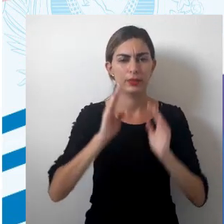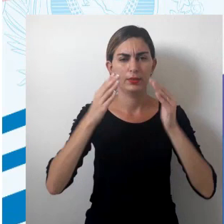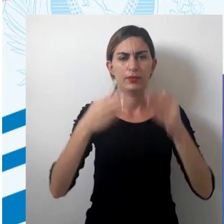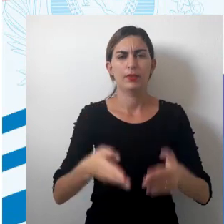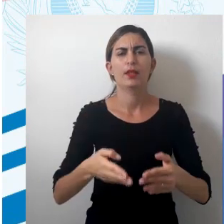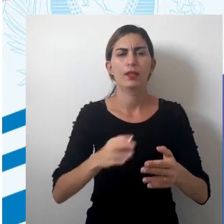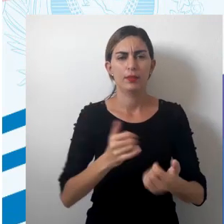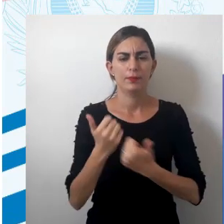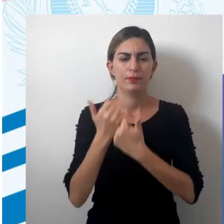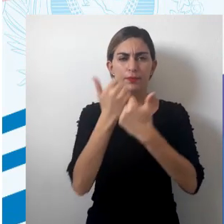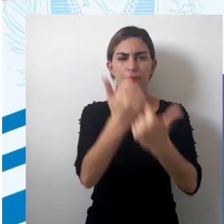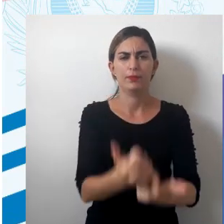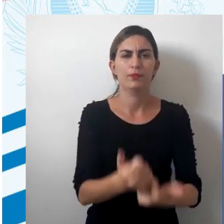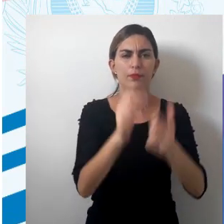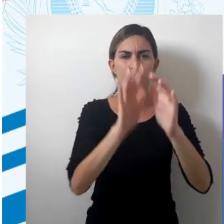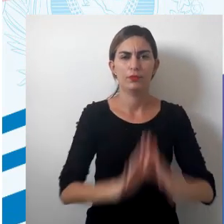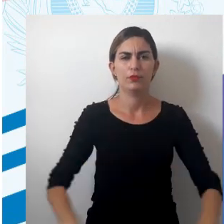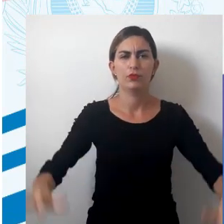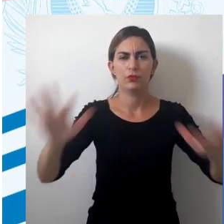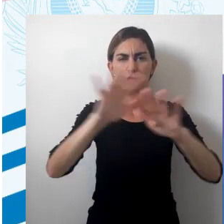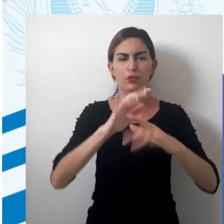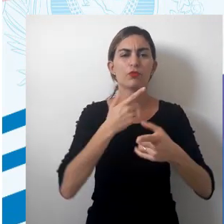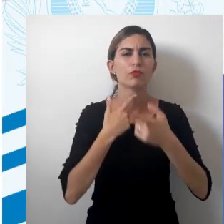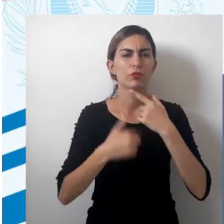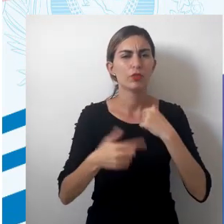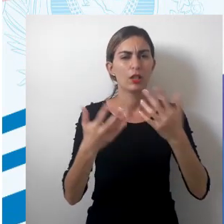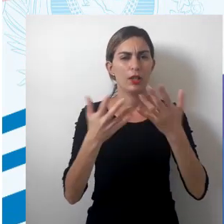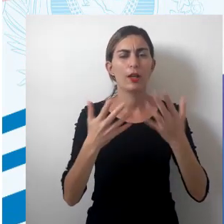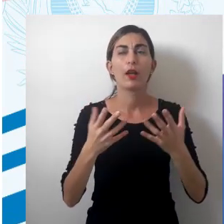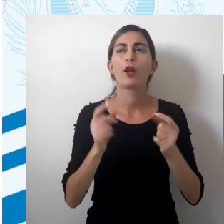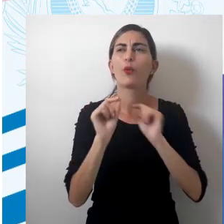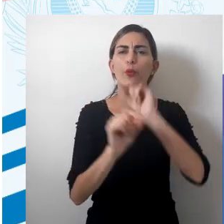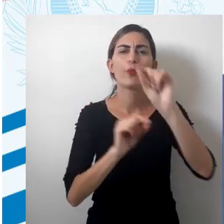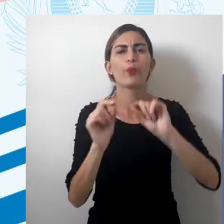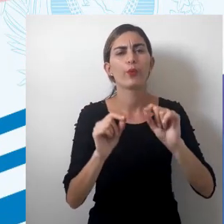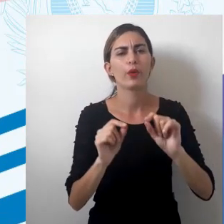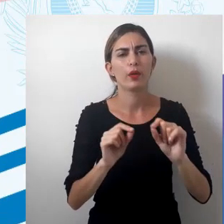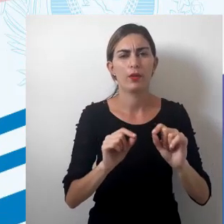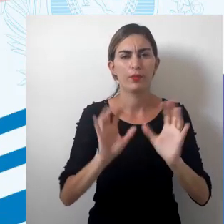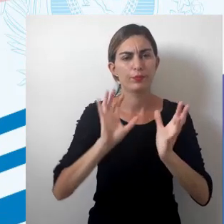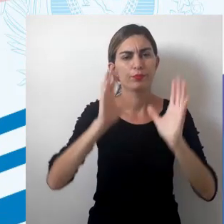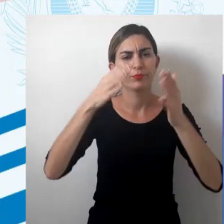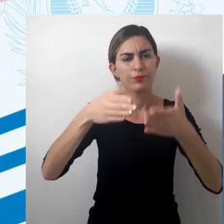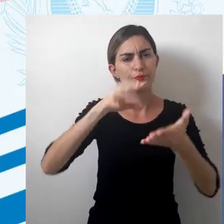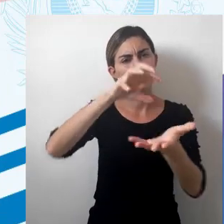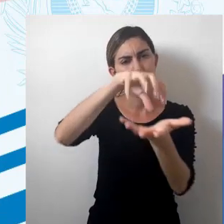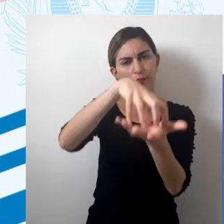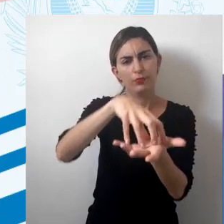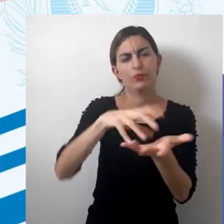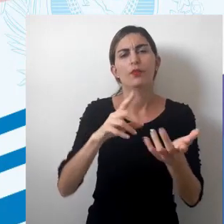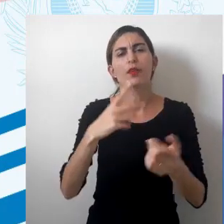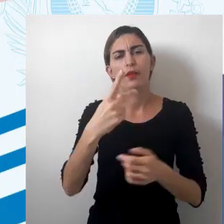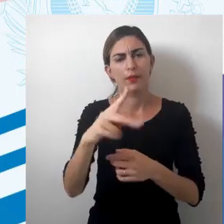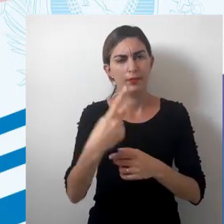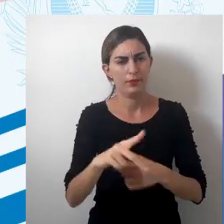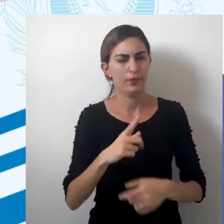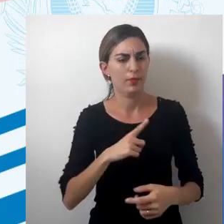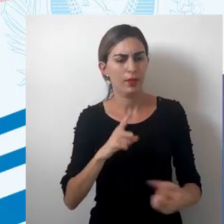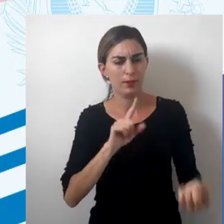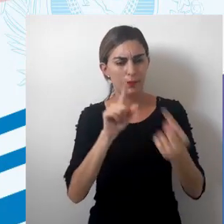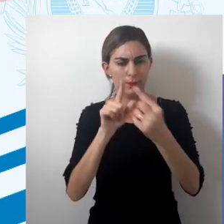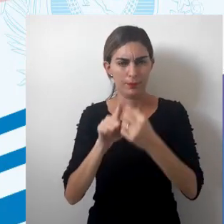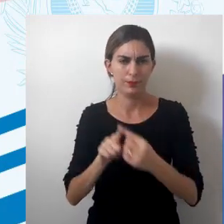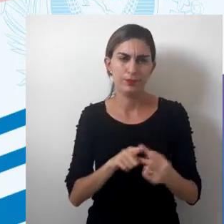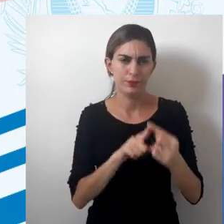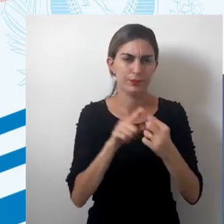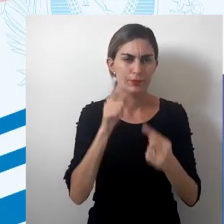direta de representação de um espaço desejado, de um espaço que é objetivado, não é? E isso daí tem uma